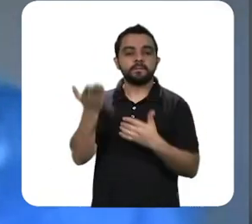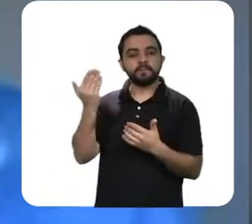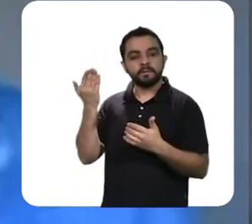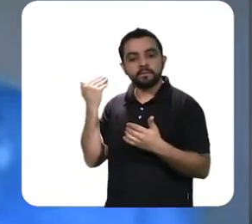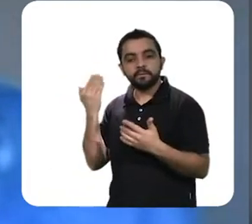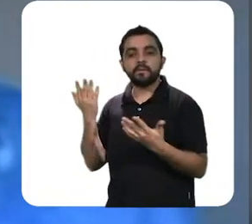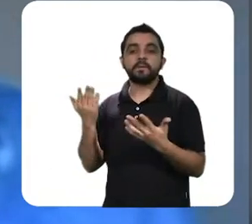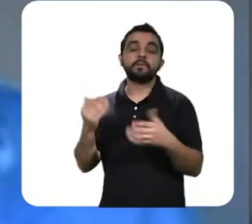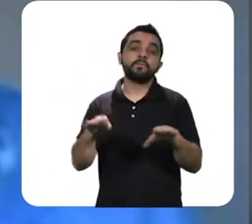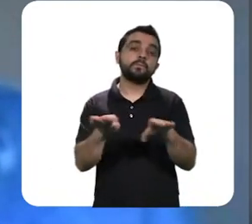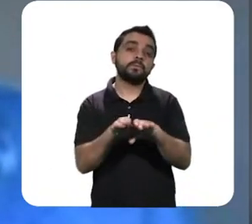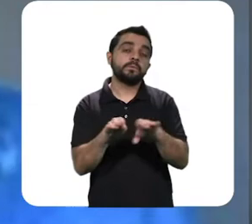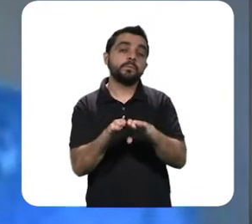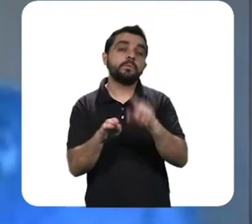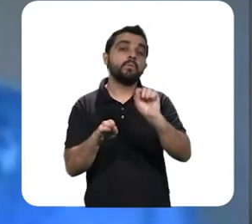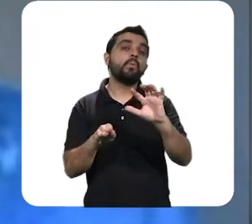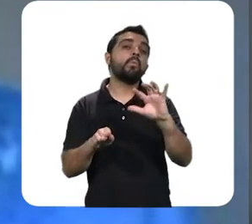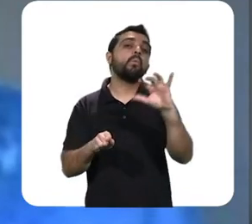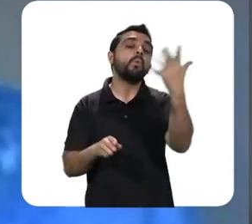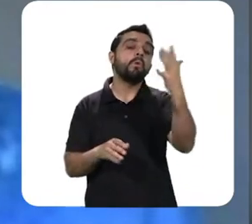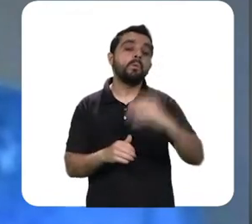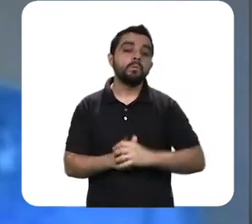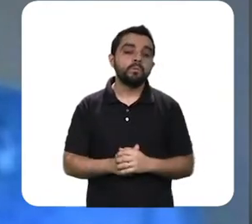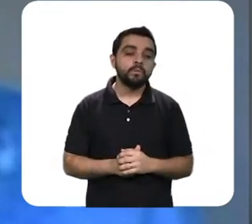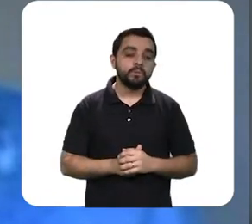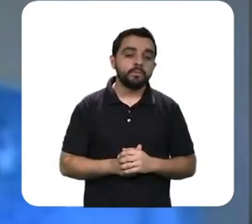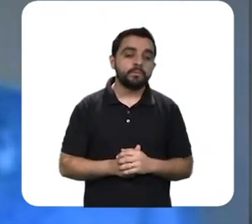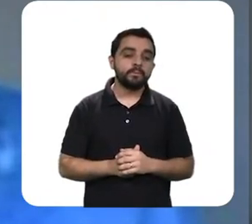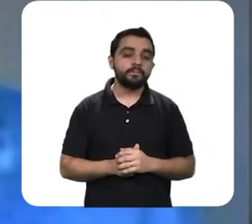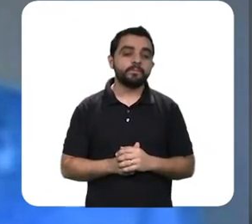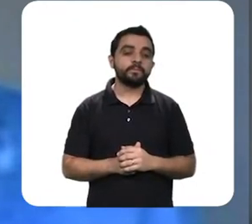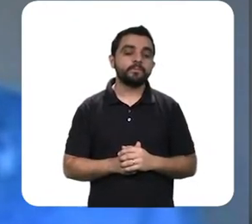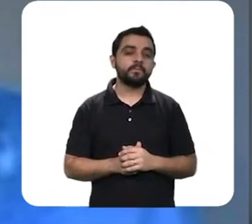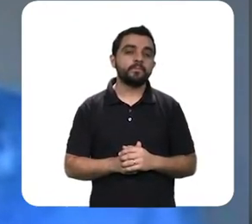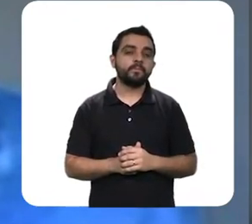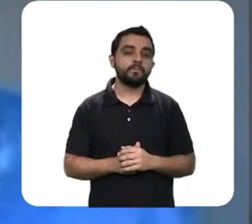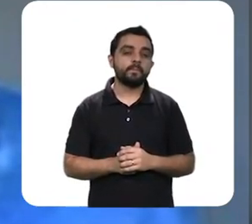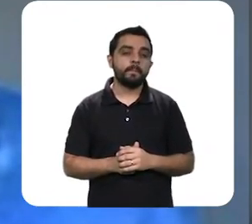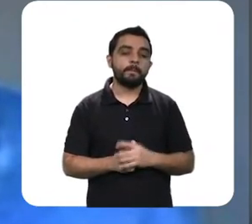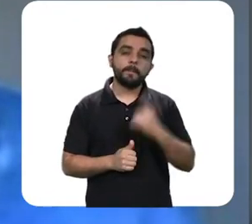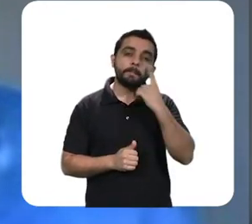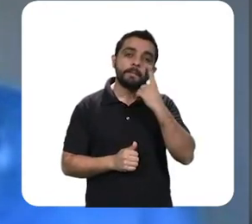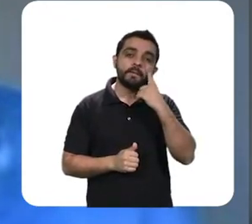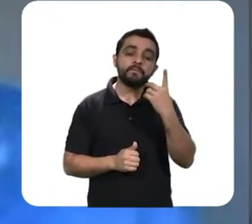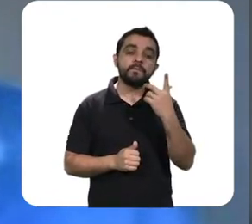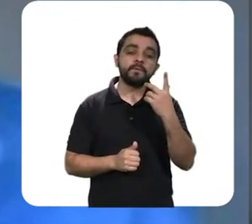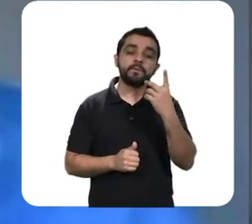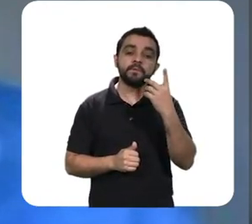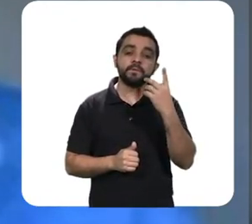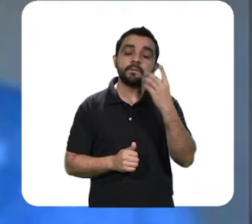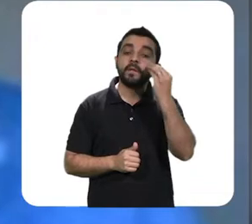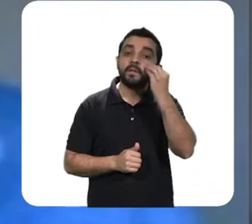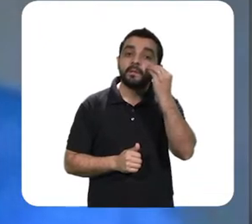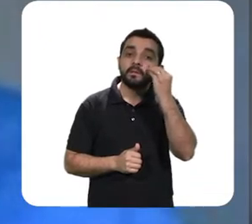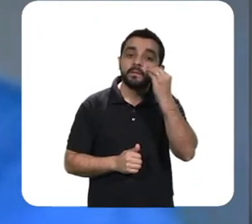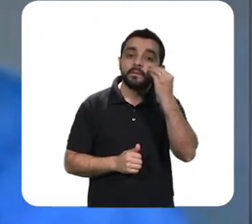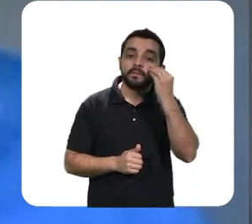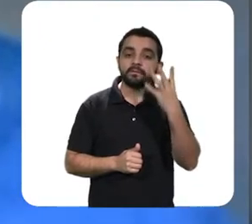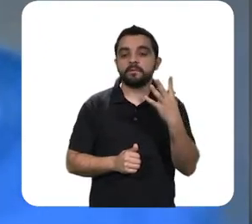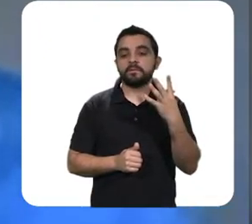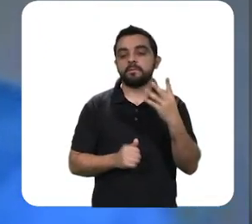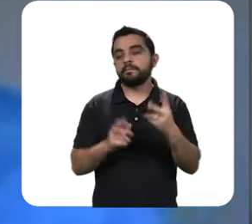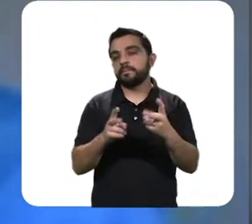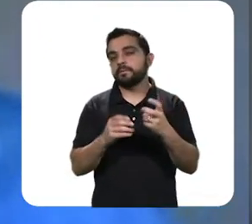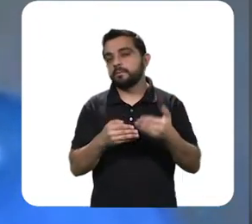levantar aí esses principais, não só os sintomas, mas o que a gente tem que